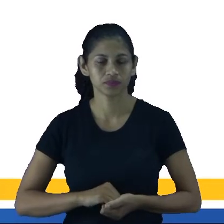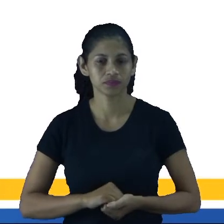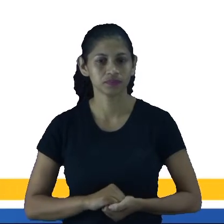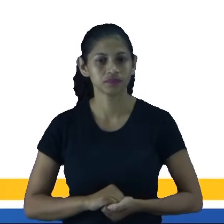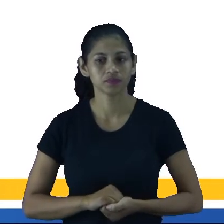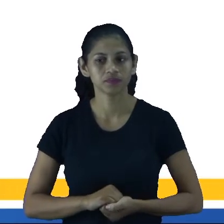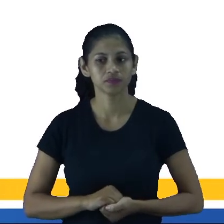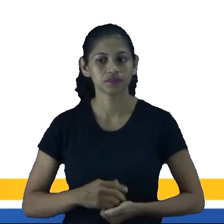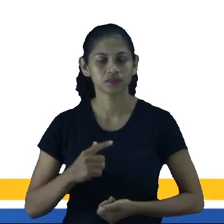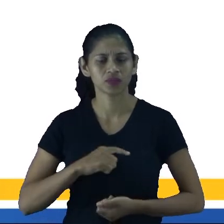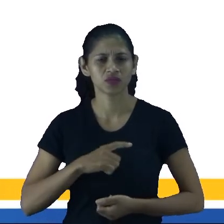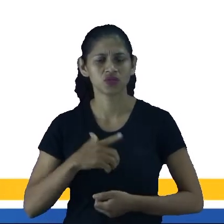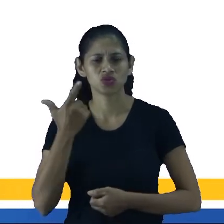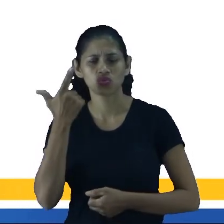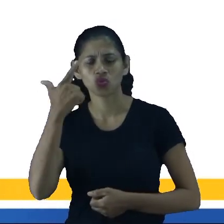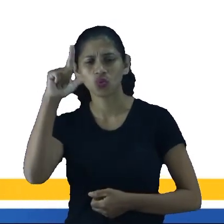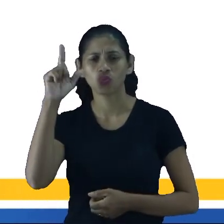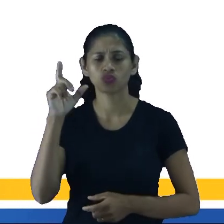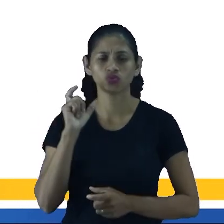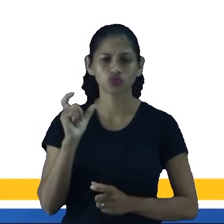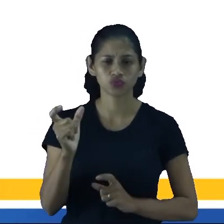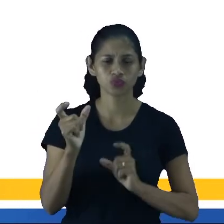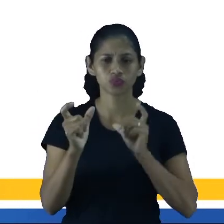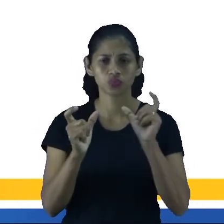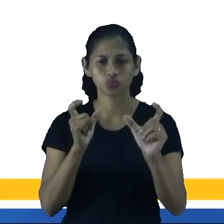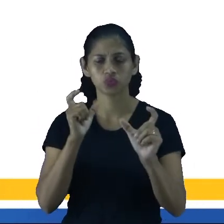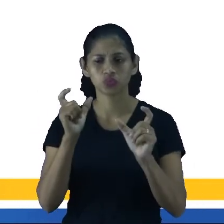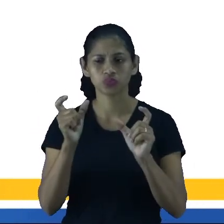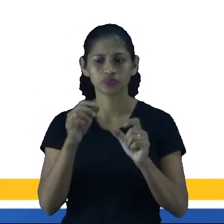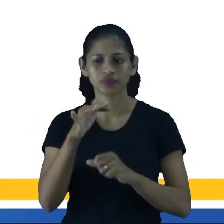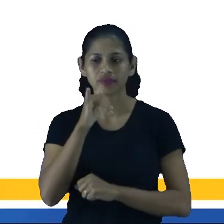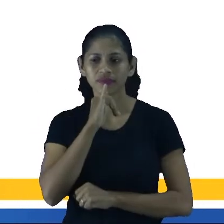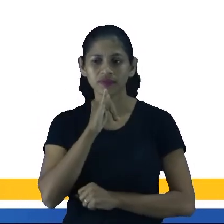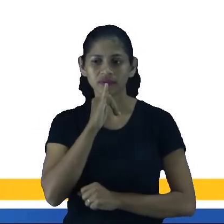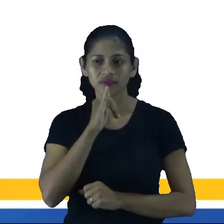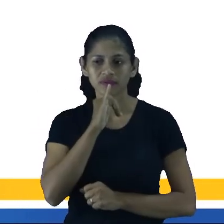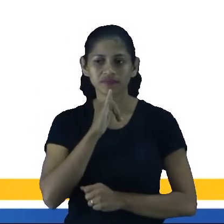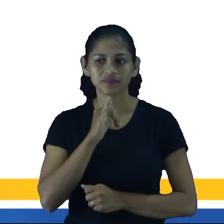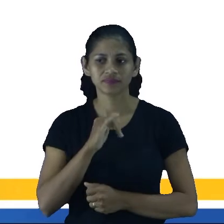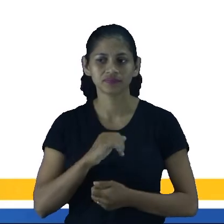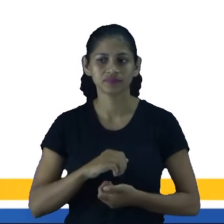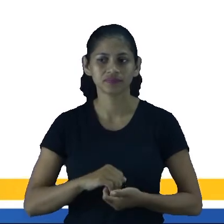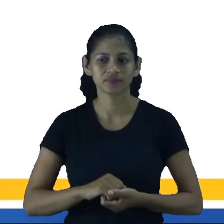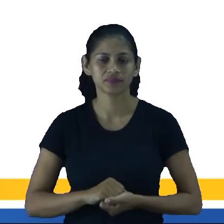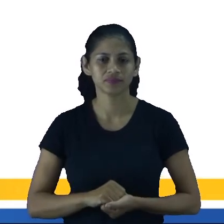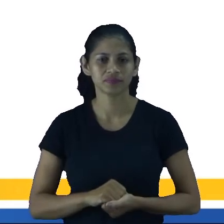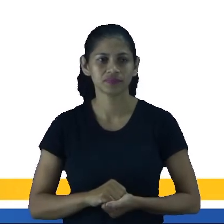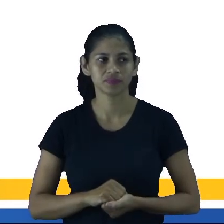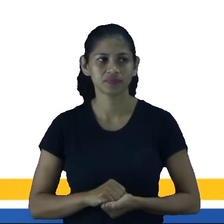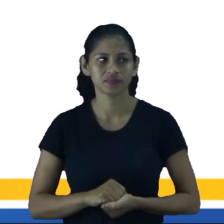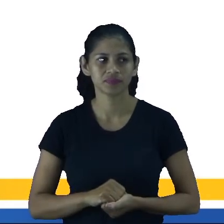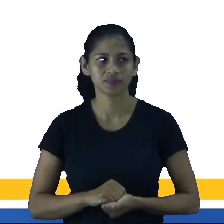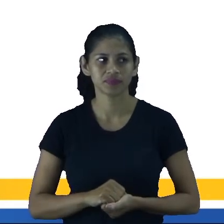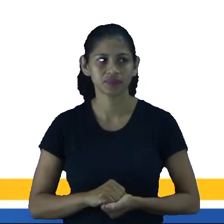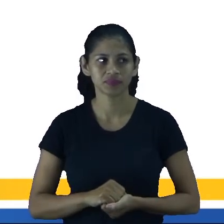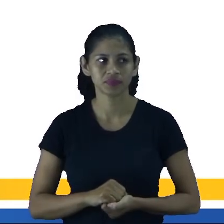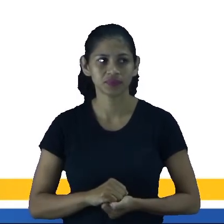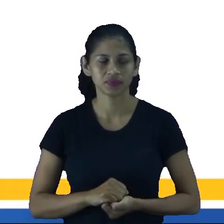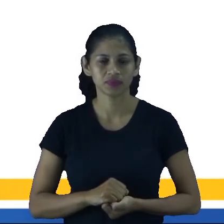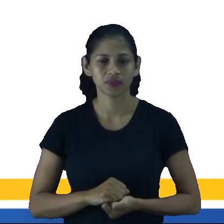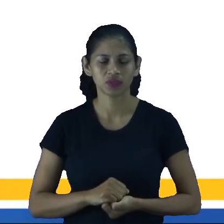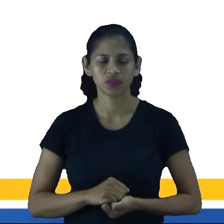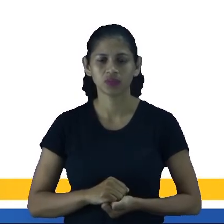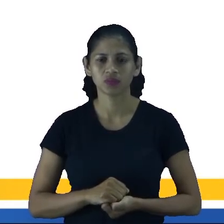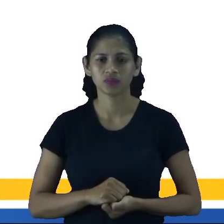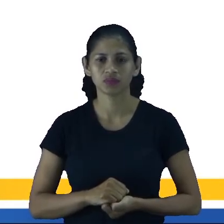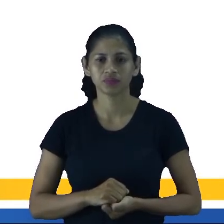Nós temos outras palavras, né? Exemplo ali, não há lugar a tanta queira. Está errado. O certo é não